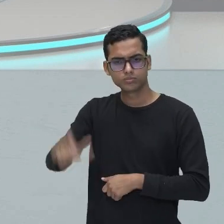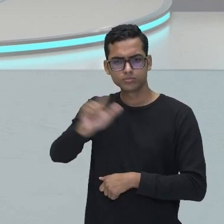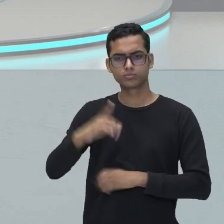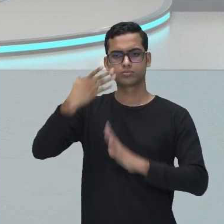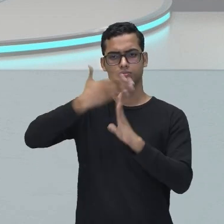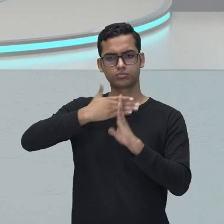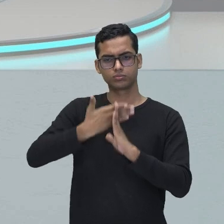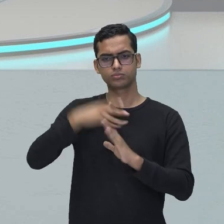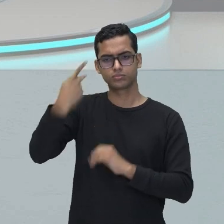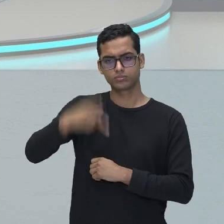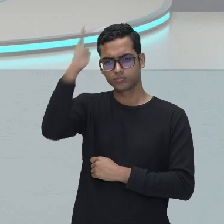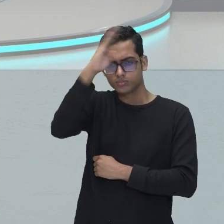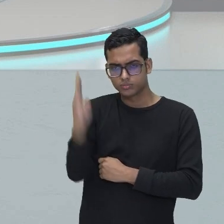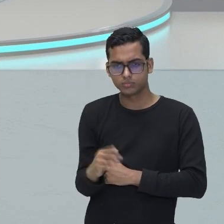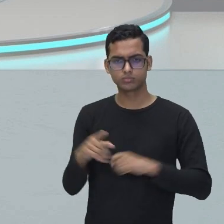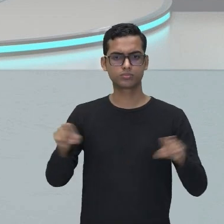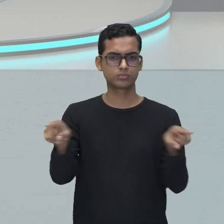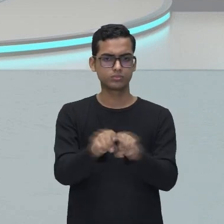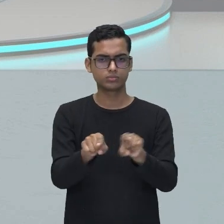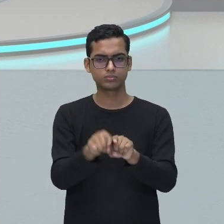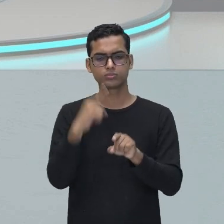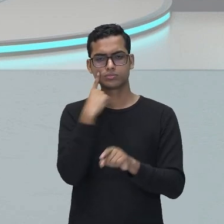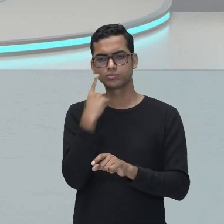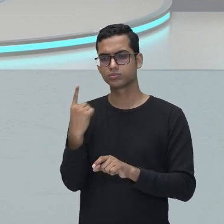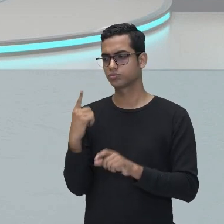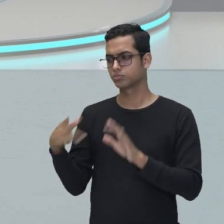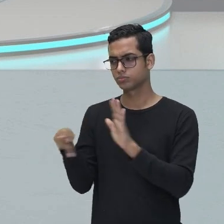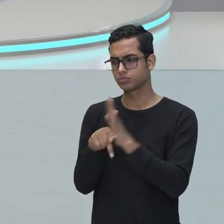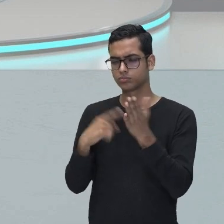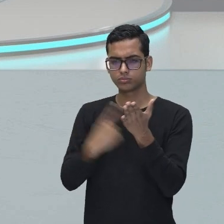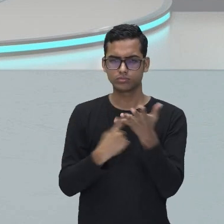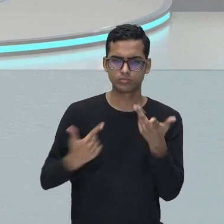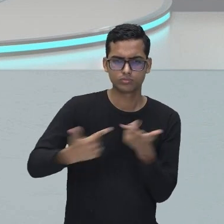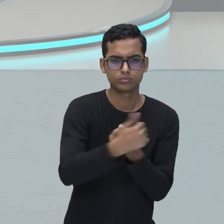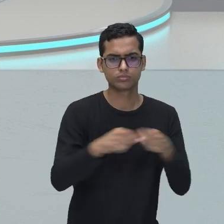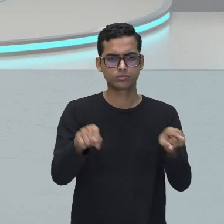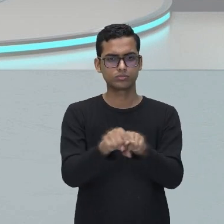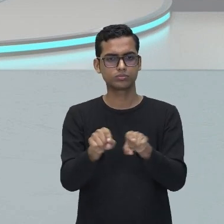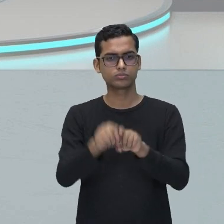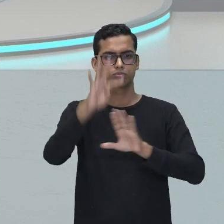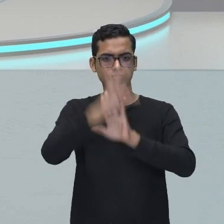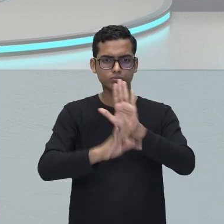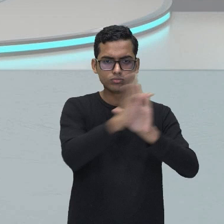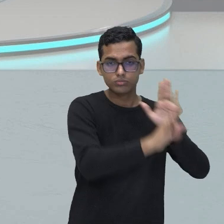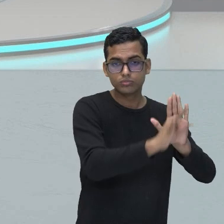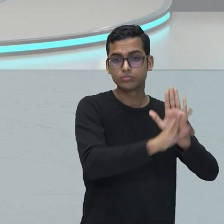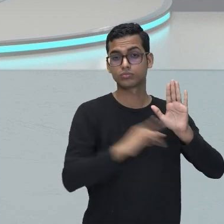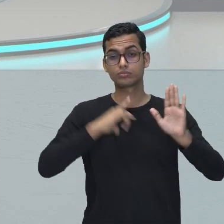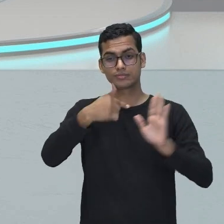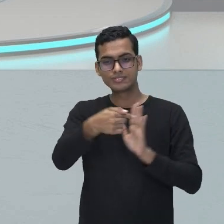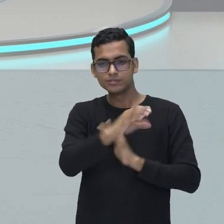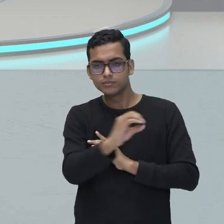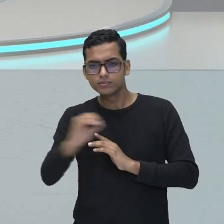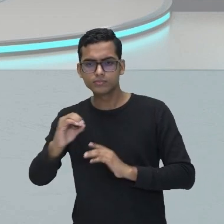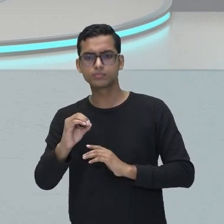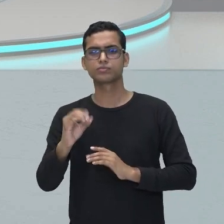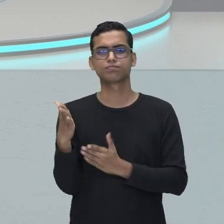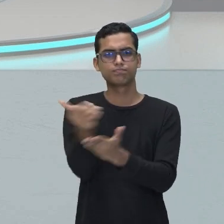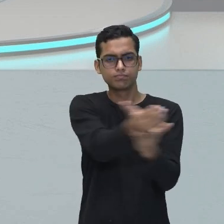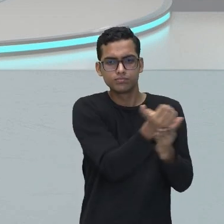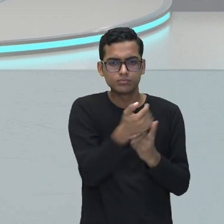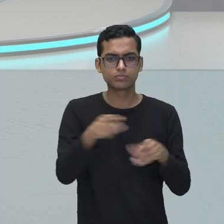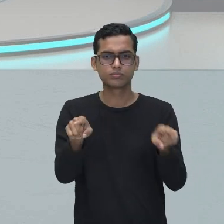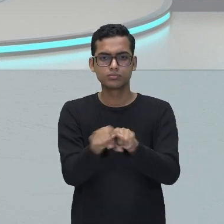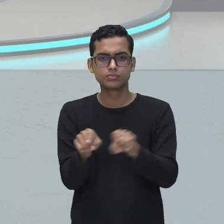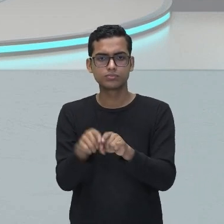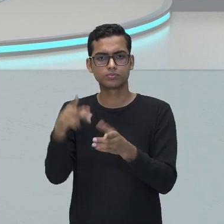barroca no Brasil. Sua obra reúne mais de 700 textos de poemas